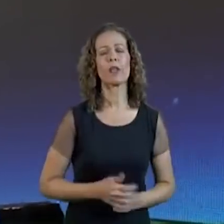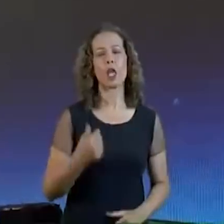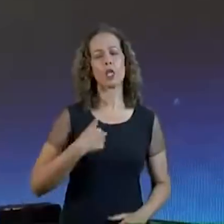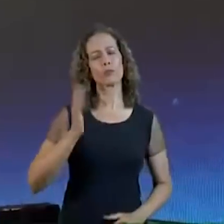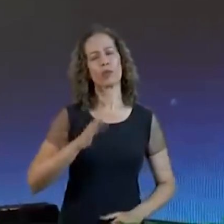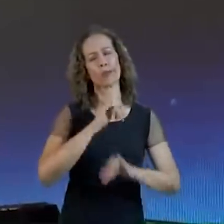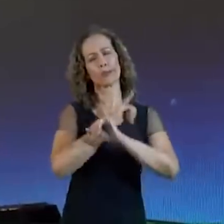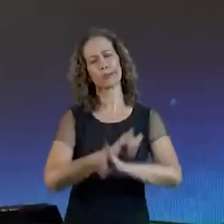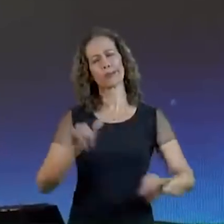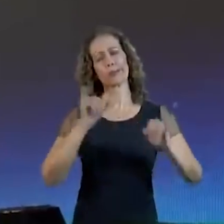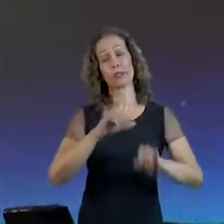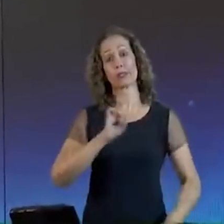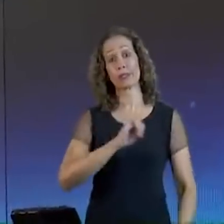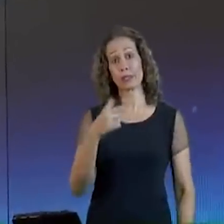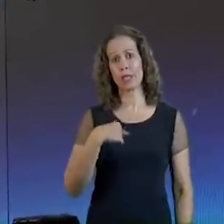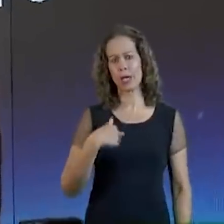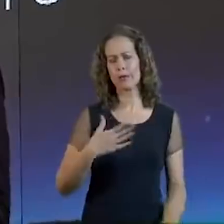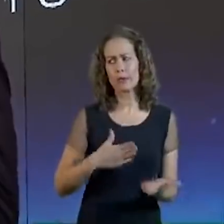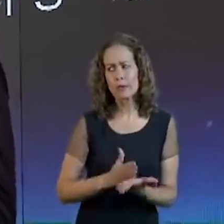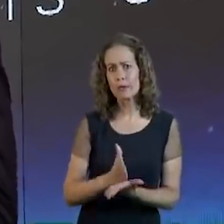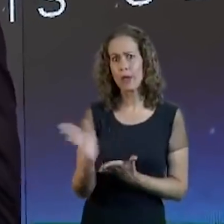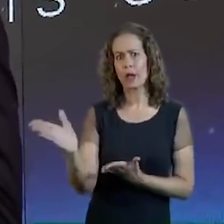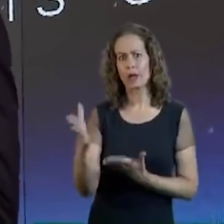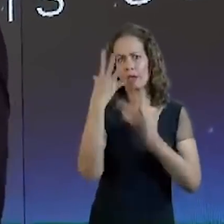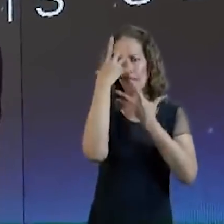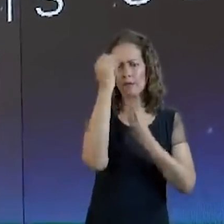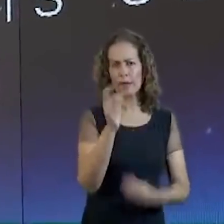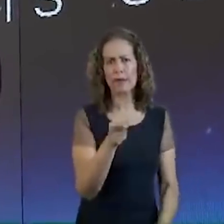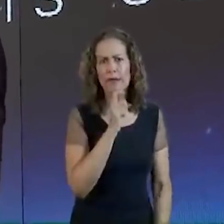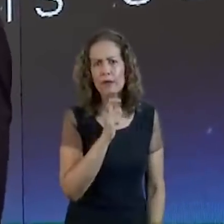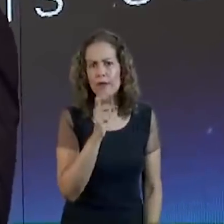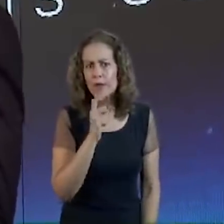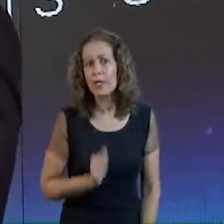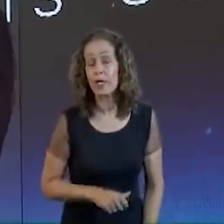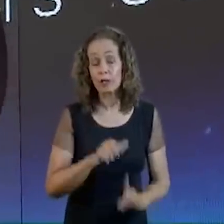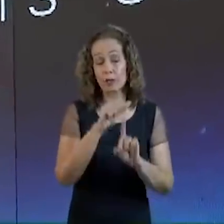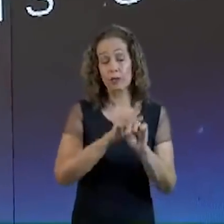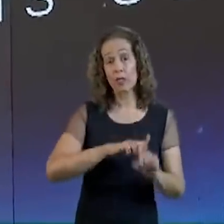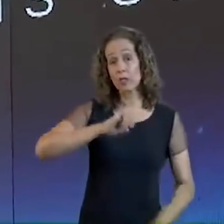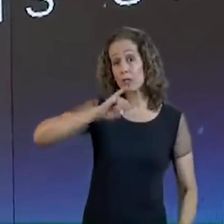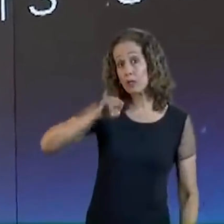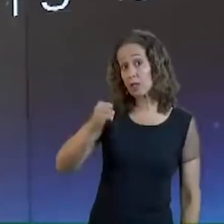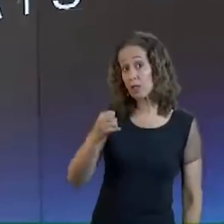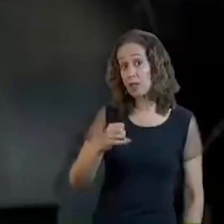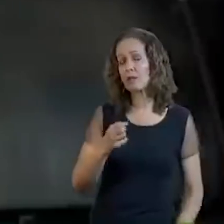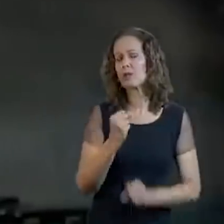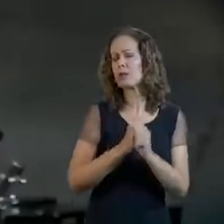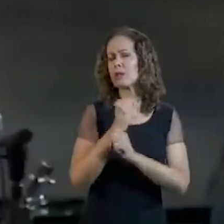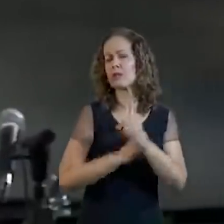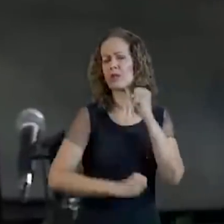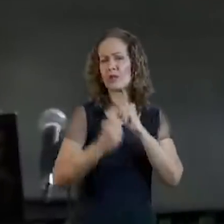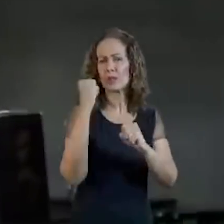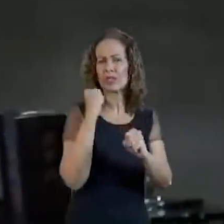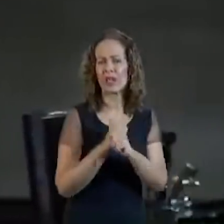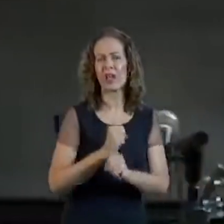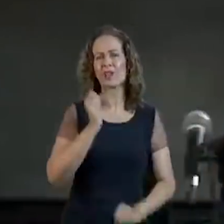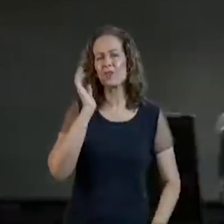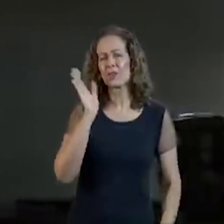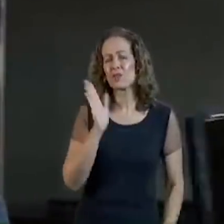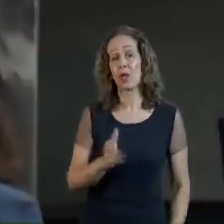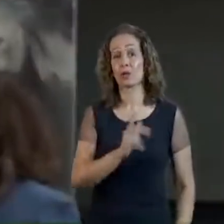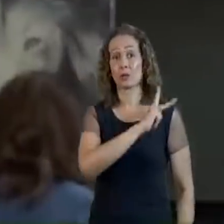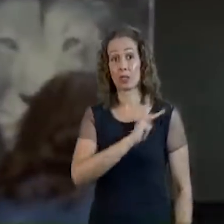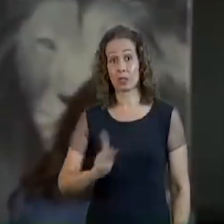uma fé fria E eu entrasse primeiro de janeiro do ano passado Porque só no mês de janeiro do ano passado teve O Trump jogou bomba no Irã